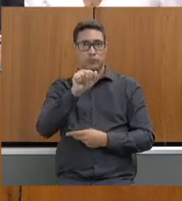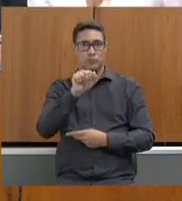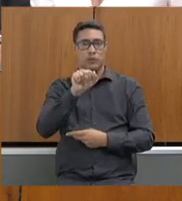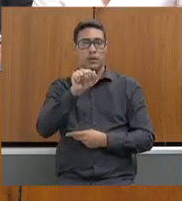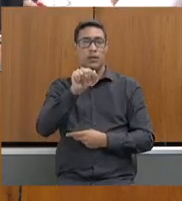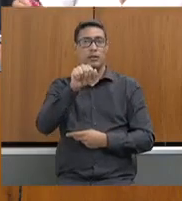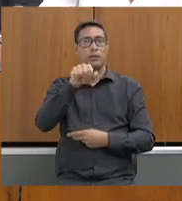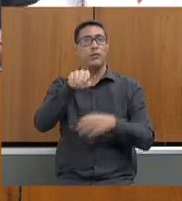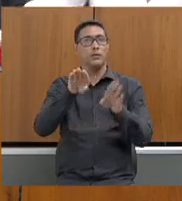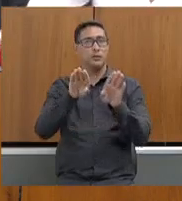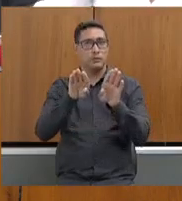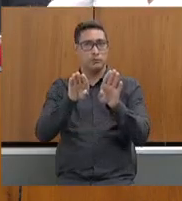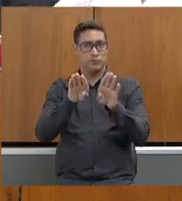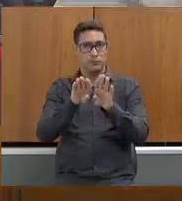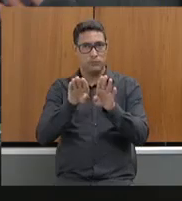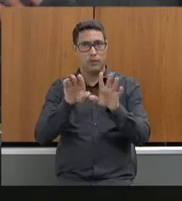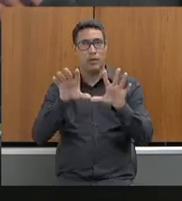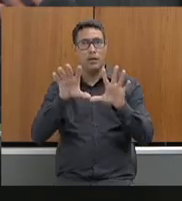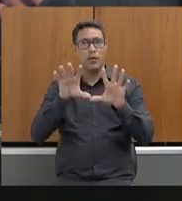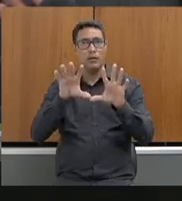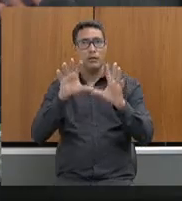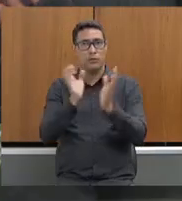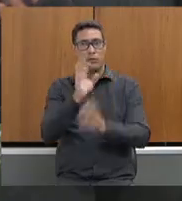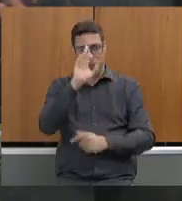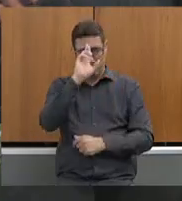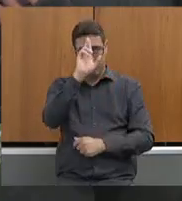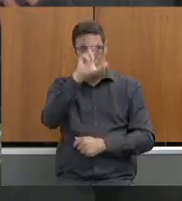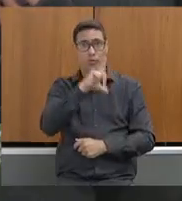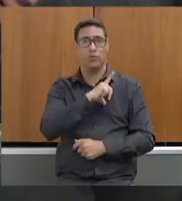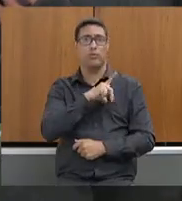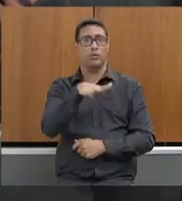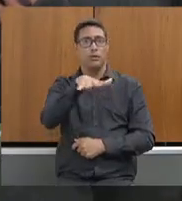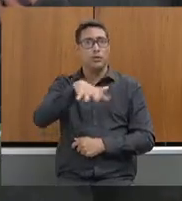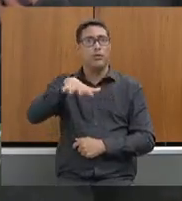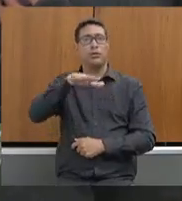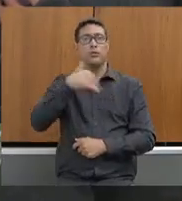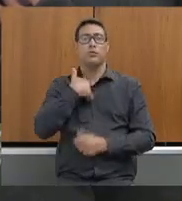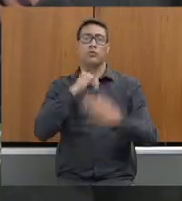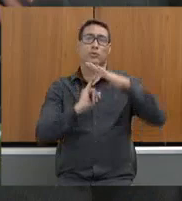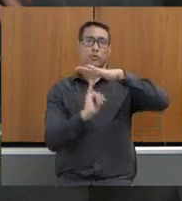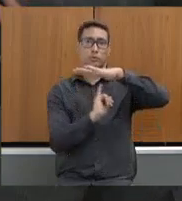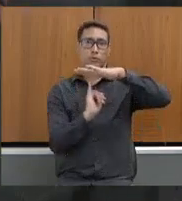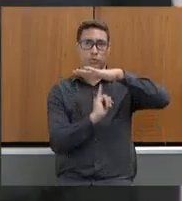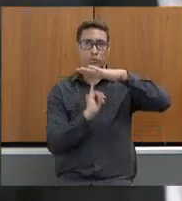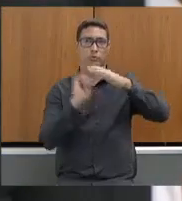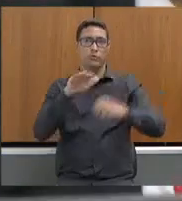de Cone Moura Matos Lins, diretor-geral do Instituto Estadual de Florestas.